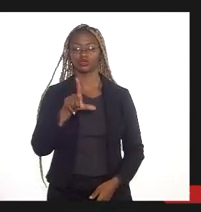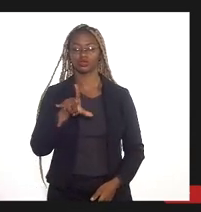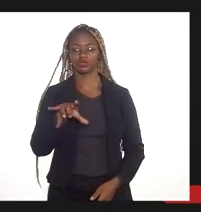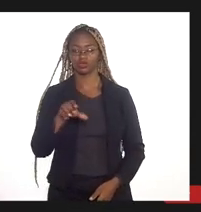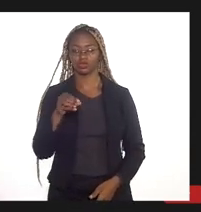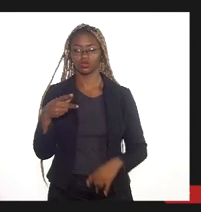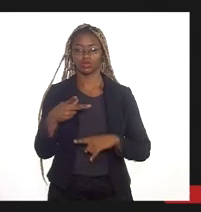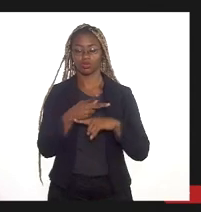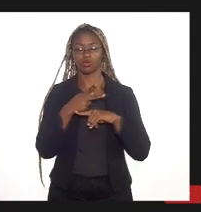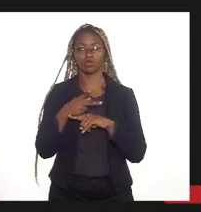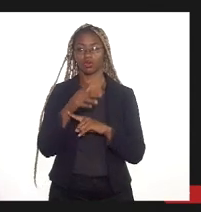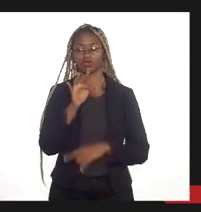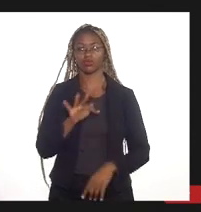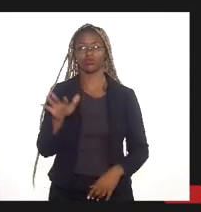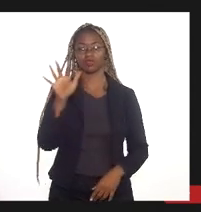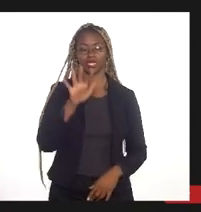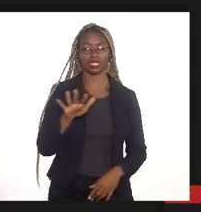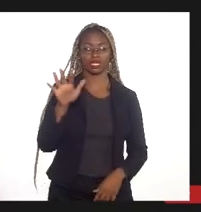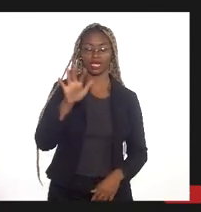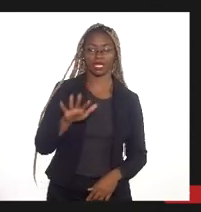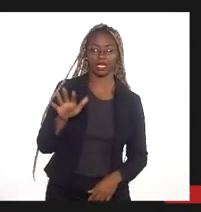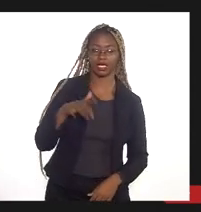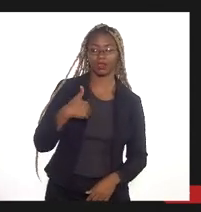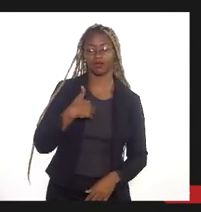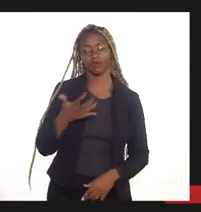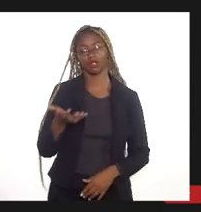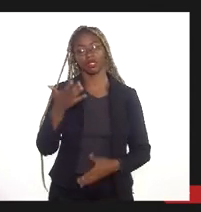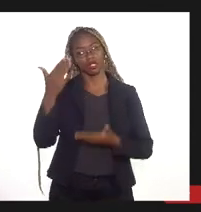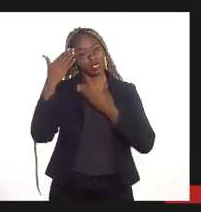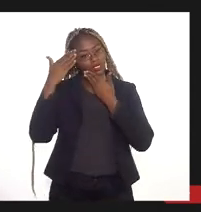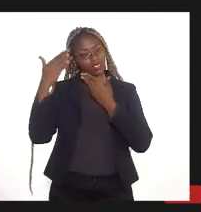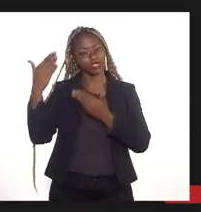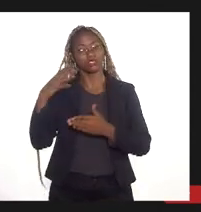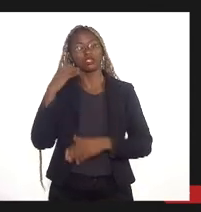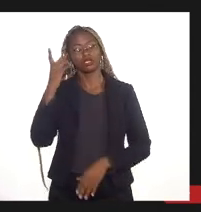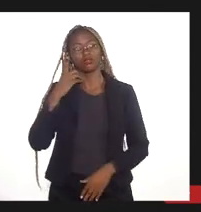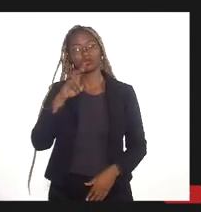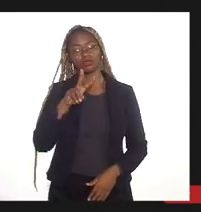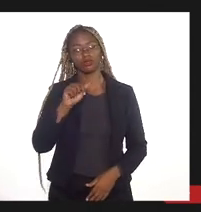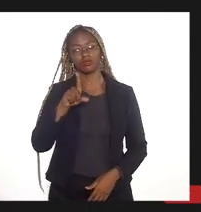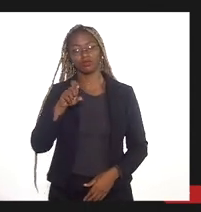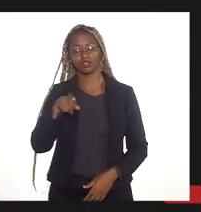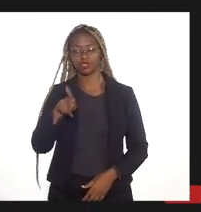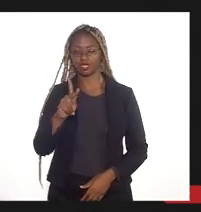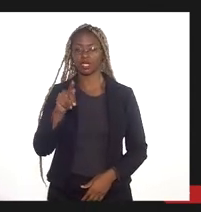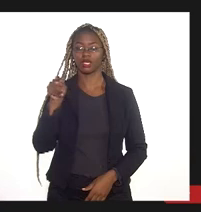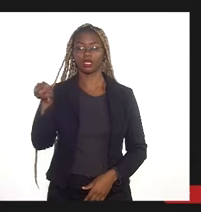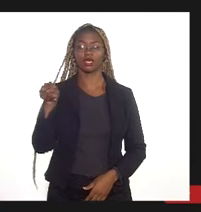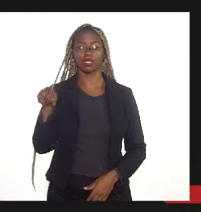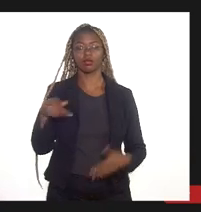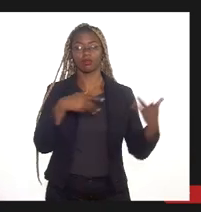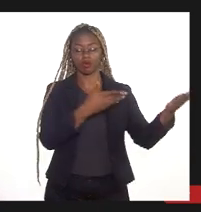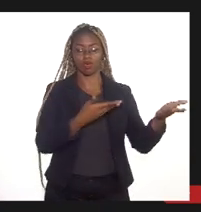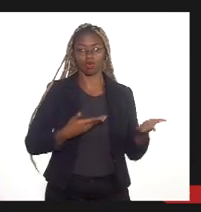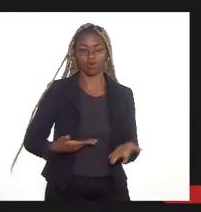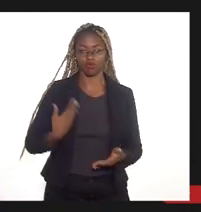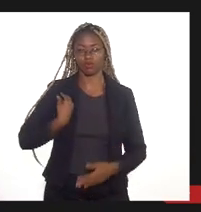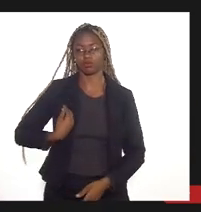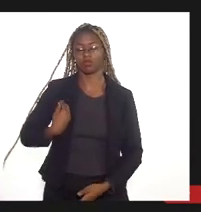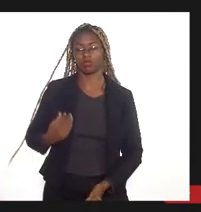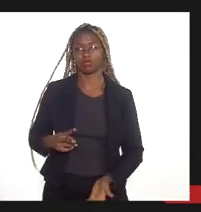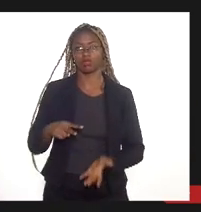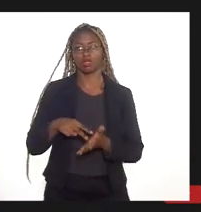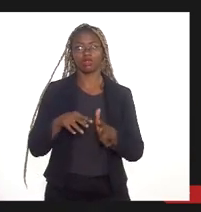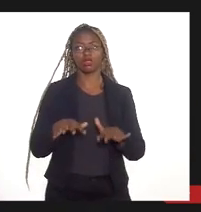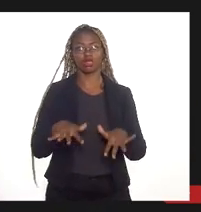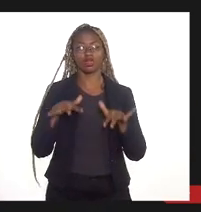República, gostaria de agradecer ao deputado Valdeque Carneiro pelo convite para participar dessa